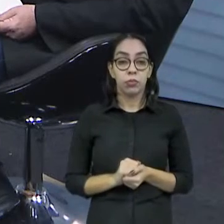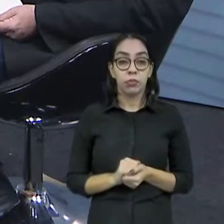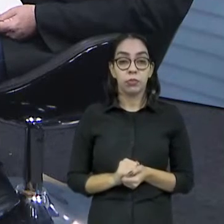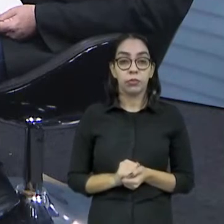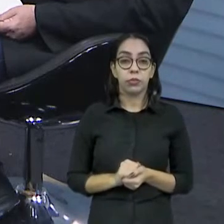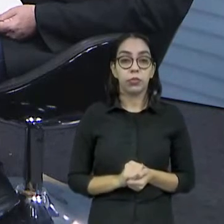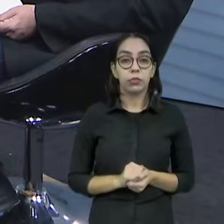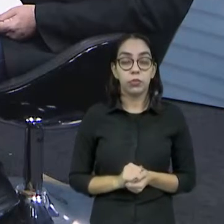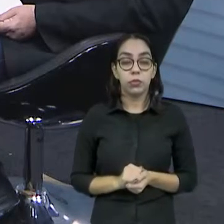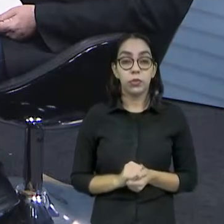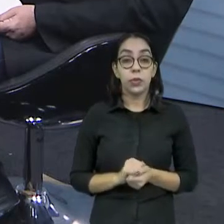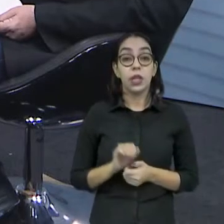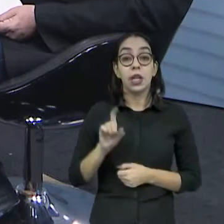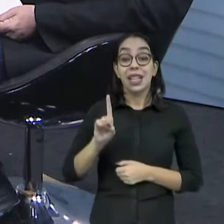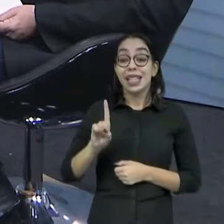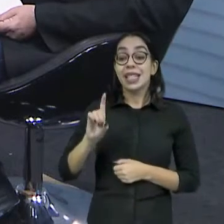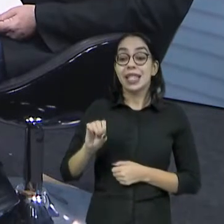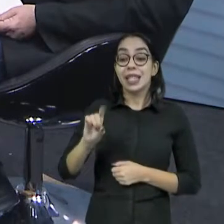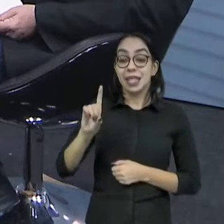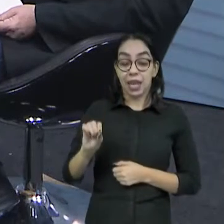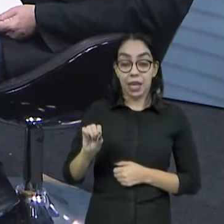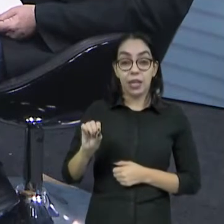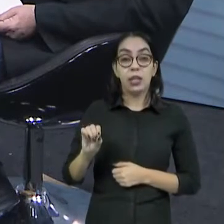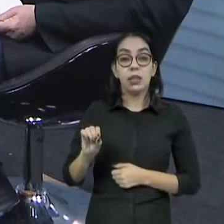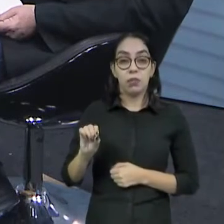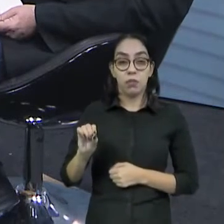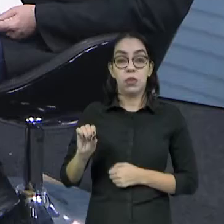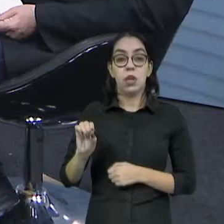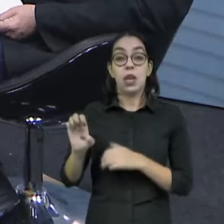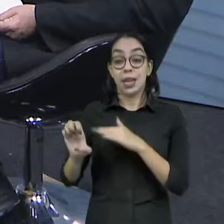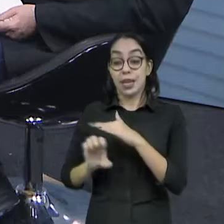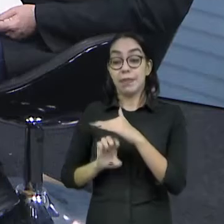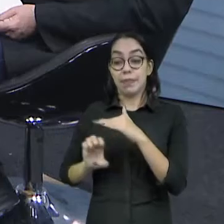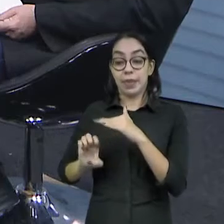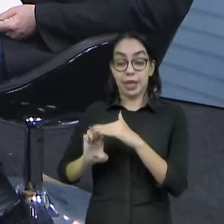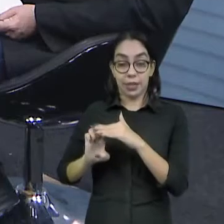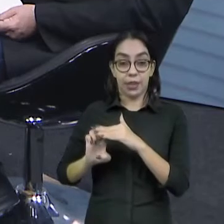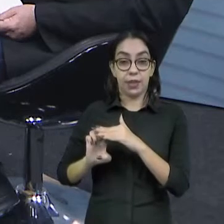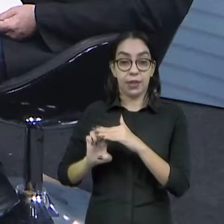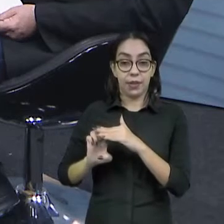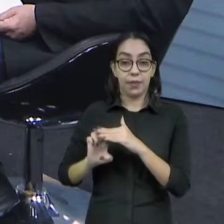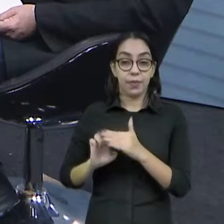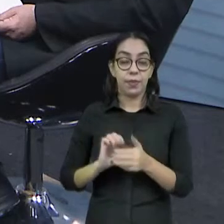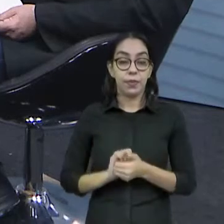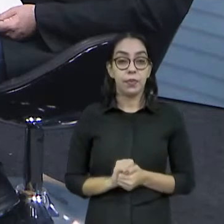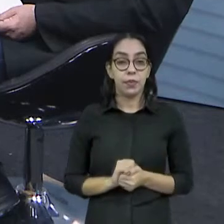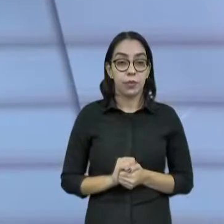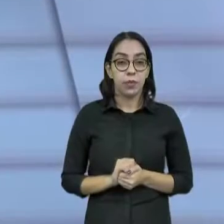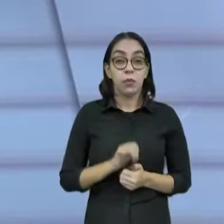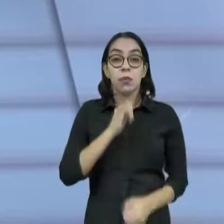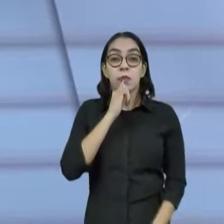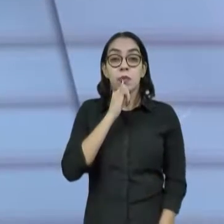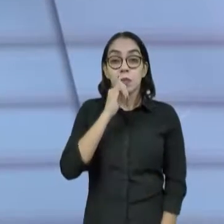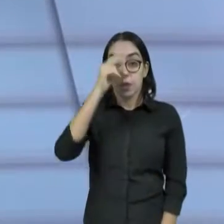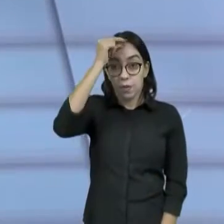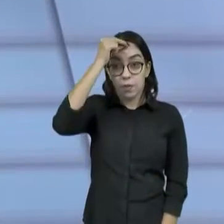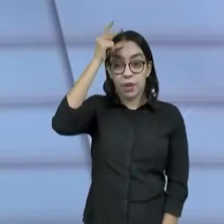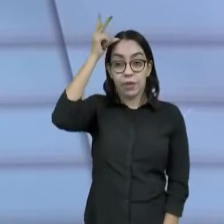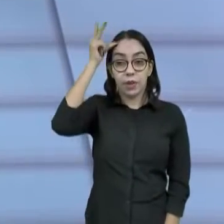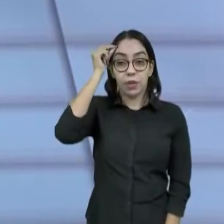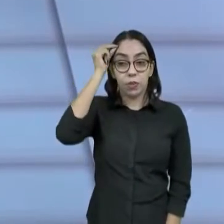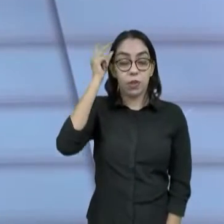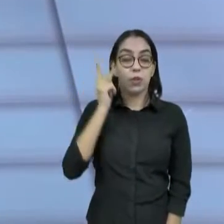é atingir 100 negócios de impacto que sejam criados ou fortalecidos. A gente tem a Prefeitura de Fortaleza como uma parceira local.